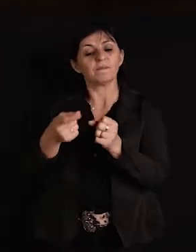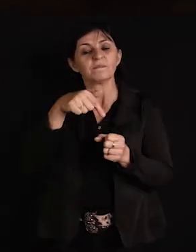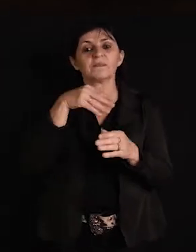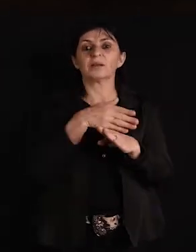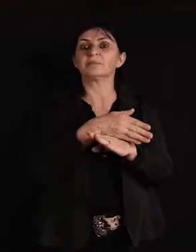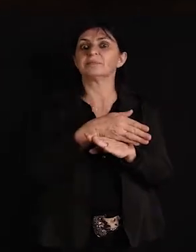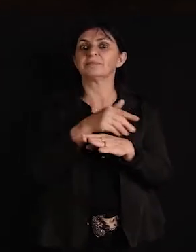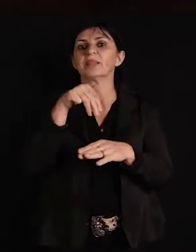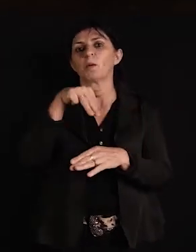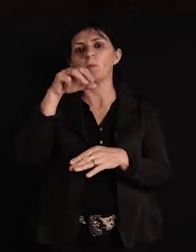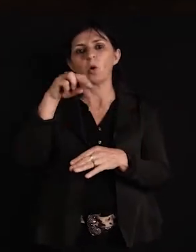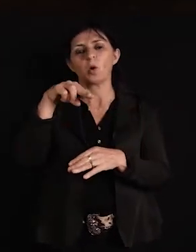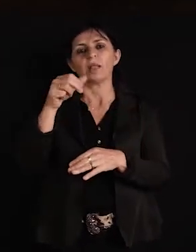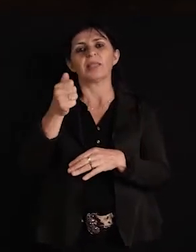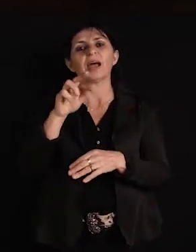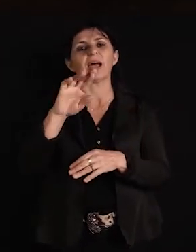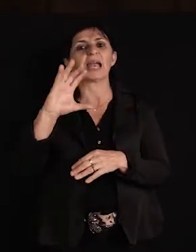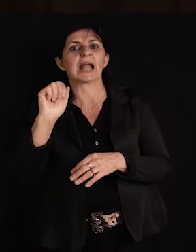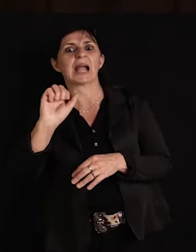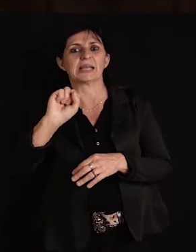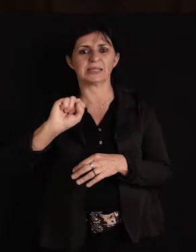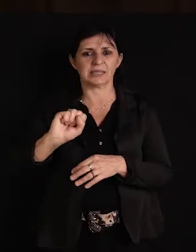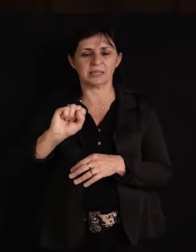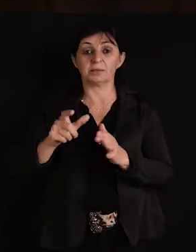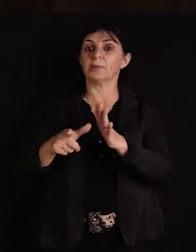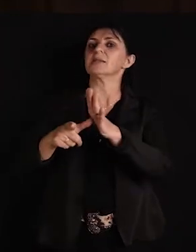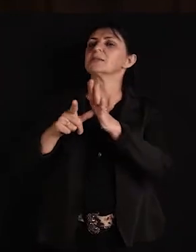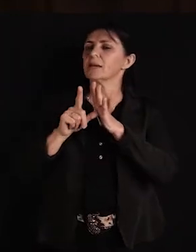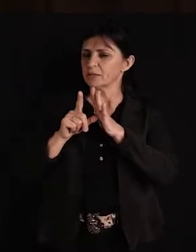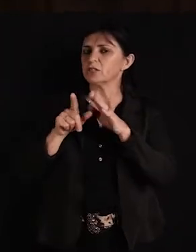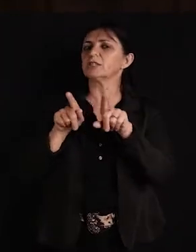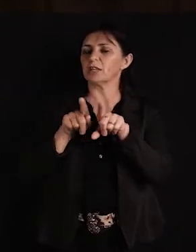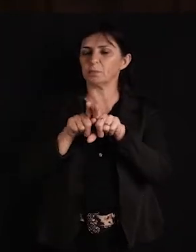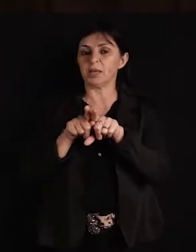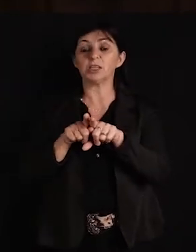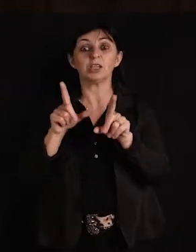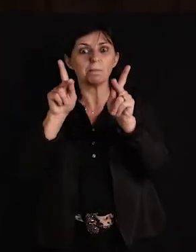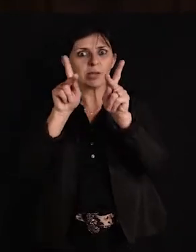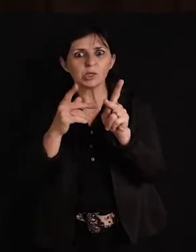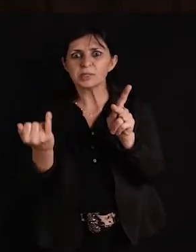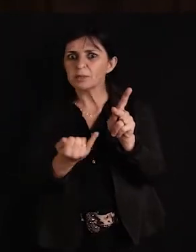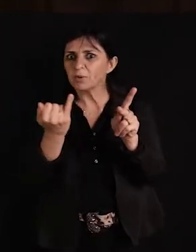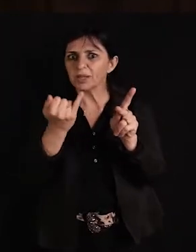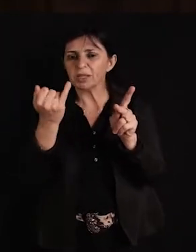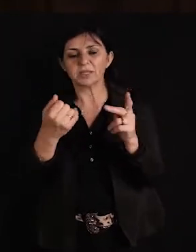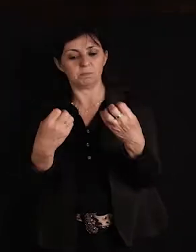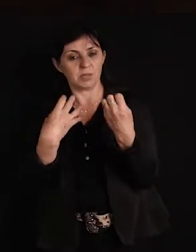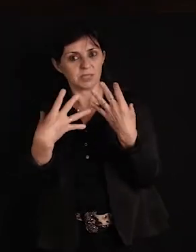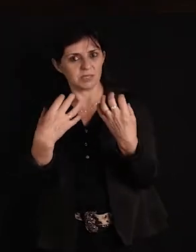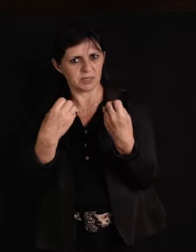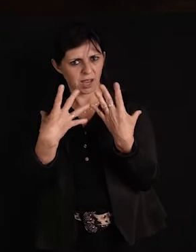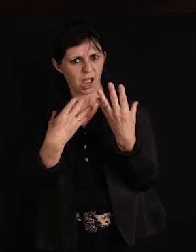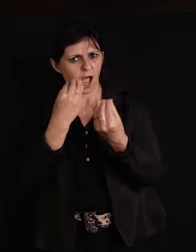tive uma grande escola com grandes músicos, onde eu aprendi como tocar um baile, como saber se apresentar,